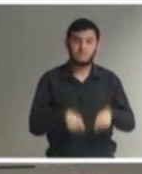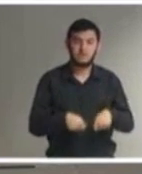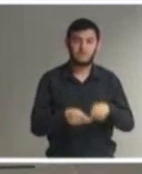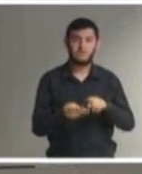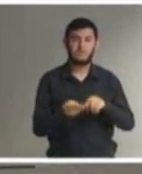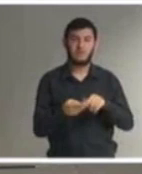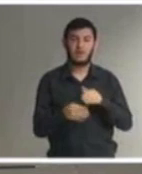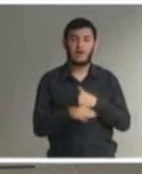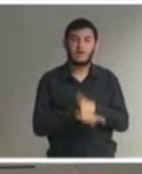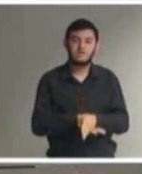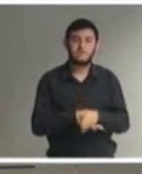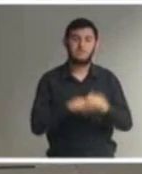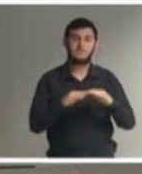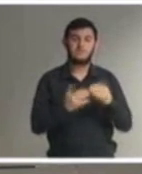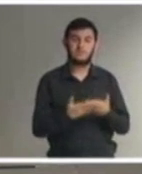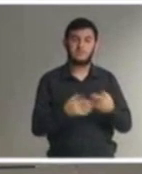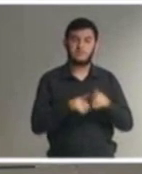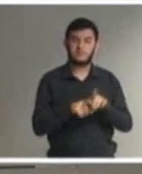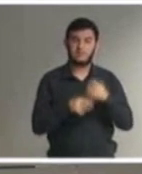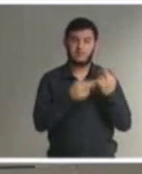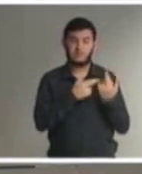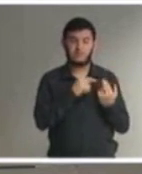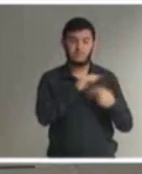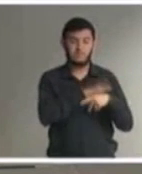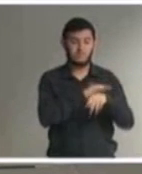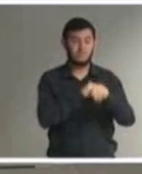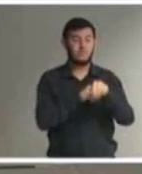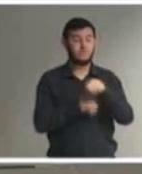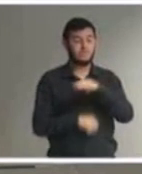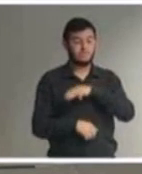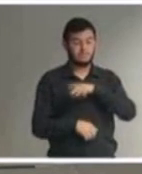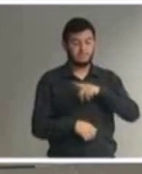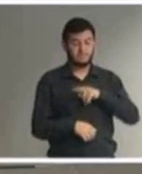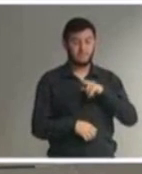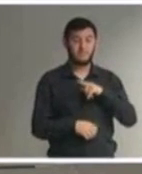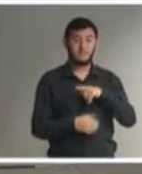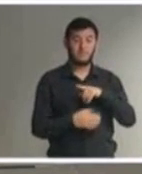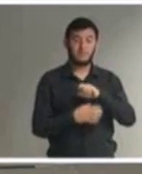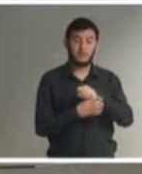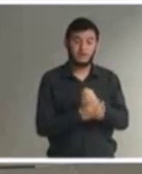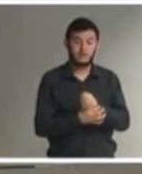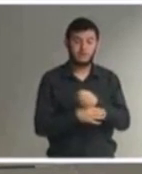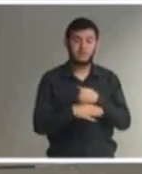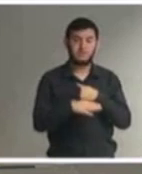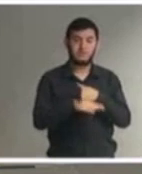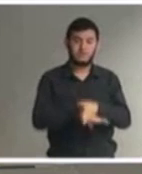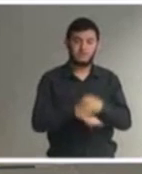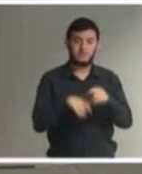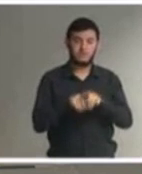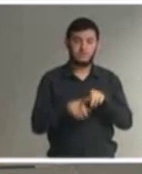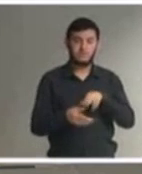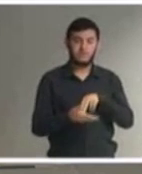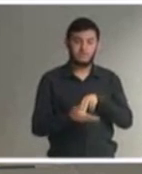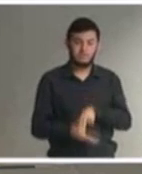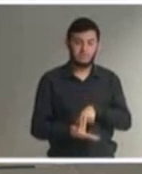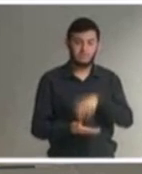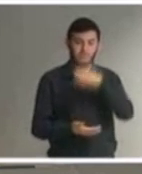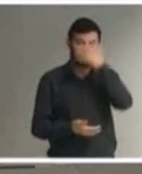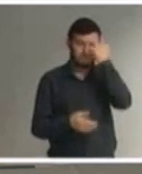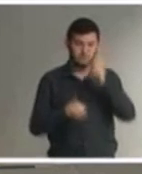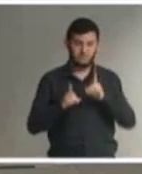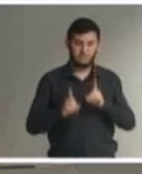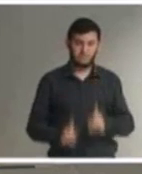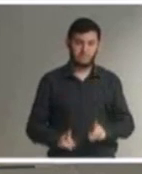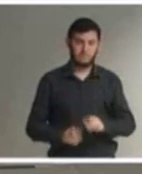então não cabe ao ministério público não só garantir esse acesso como também a permanência da pessoa com deficiência